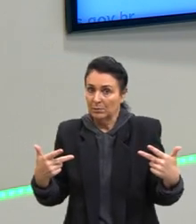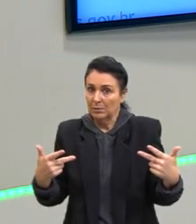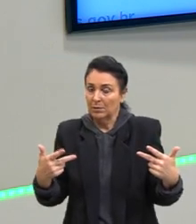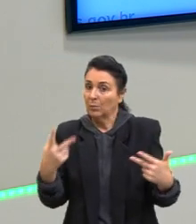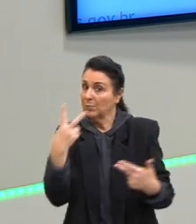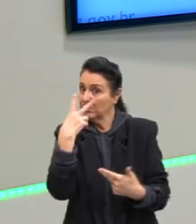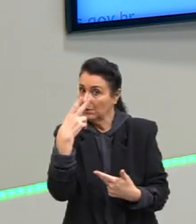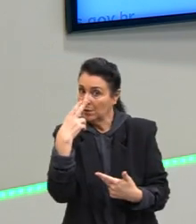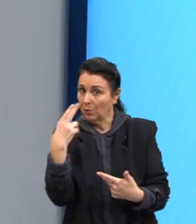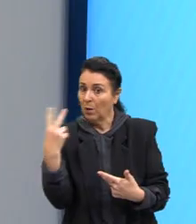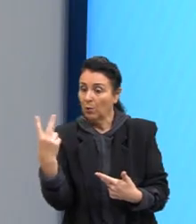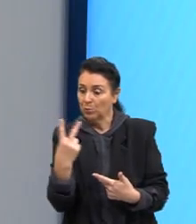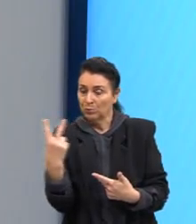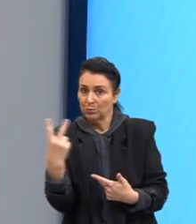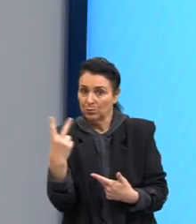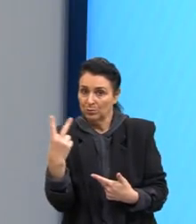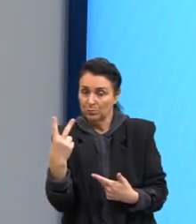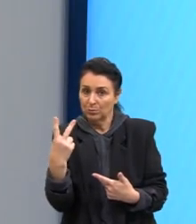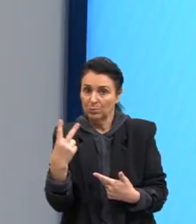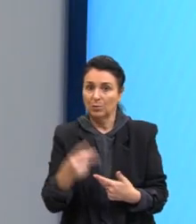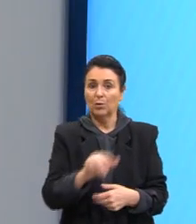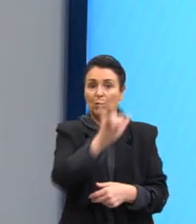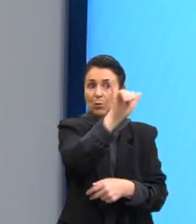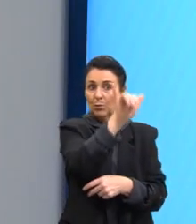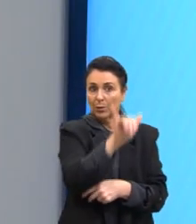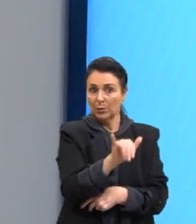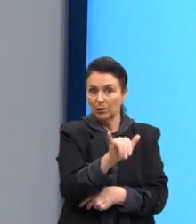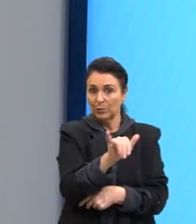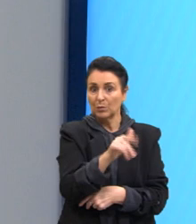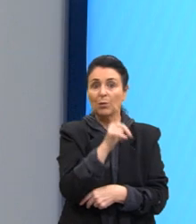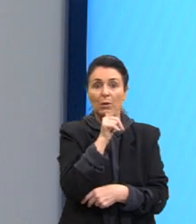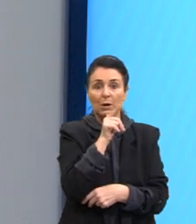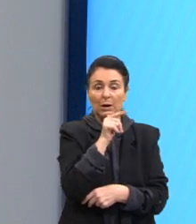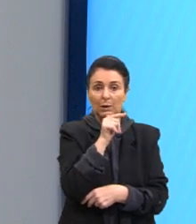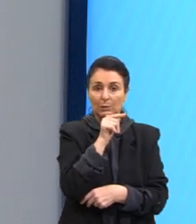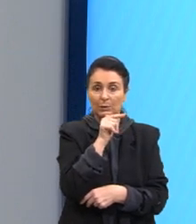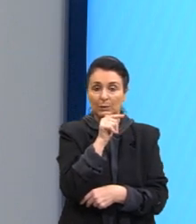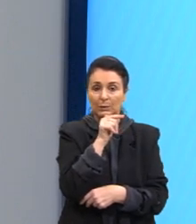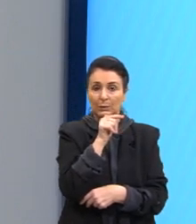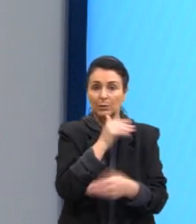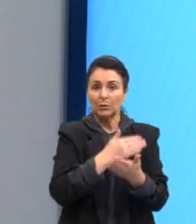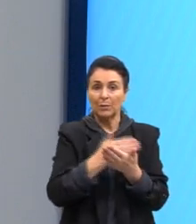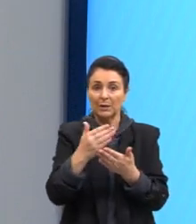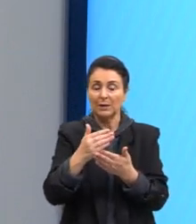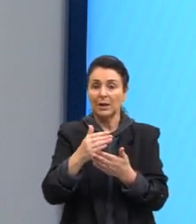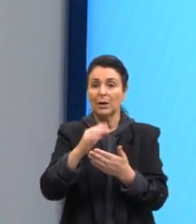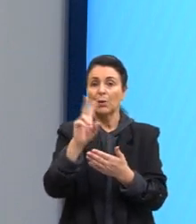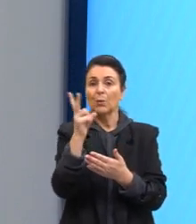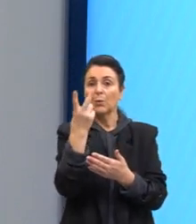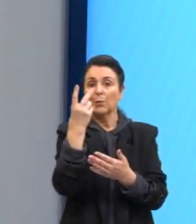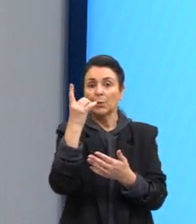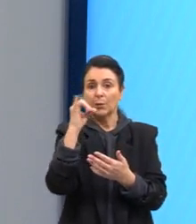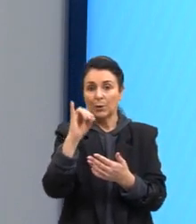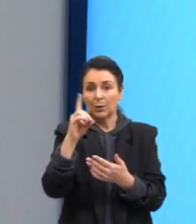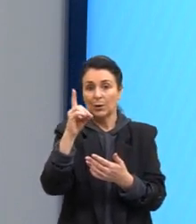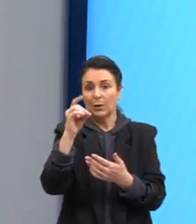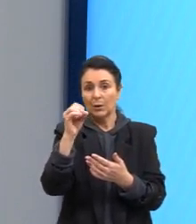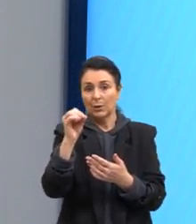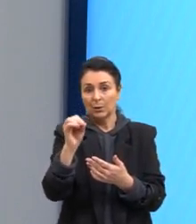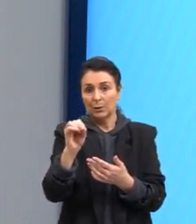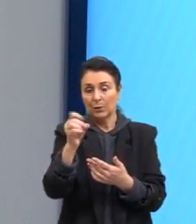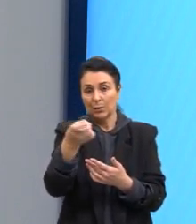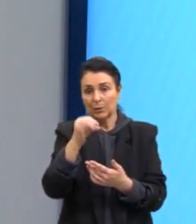Então, eu sei que Y com água gera o hidróxido de cálcio. Se eu cortar dois